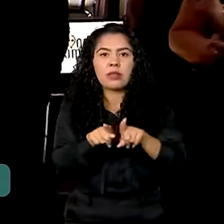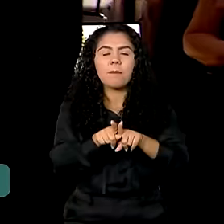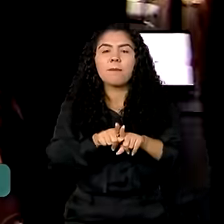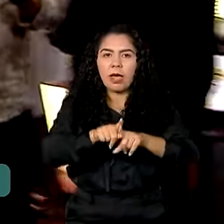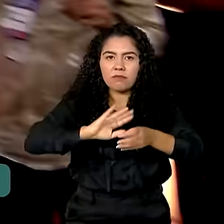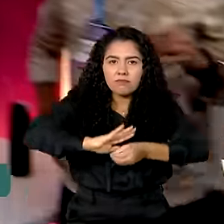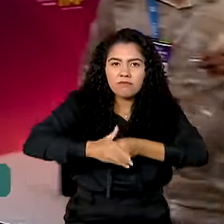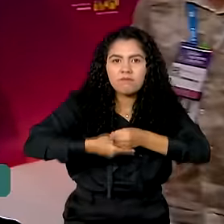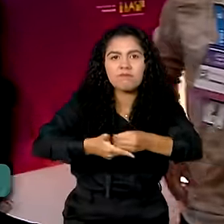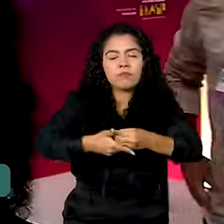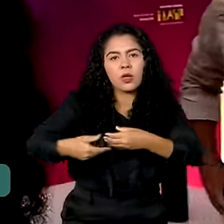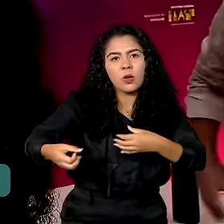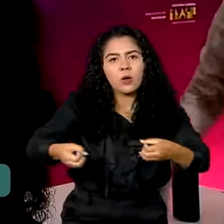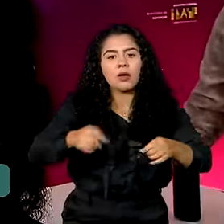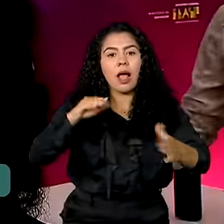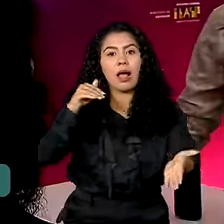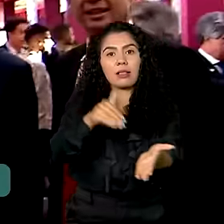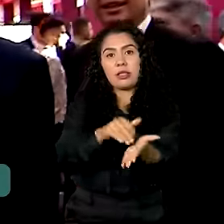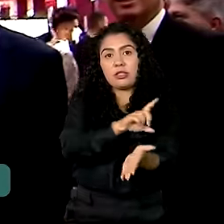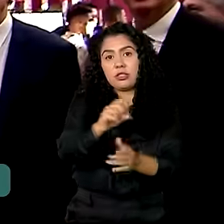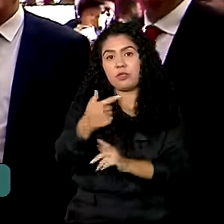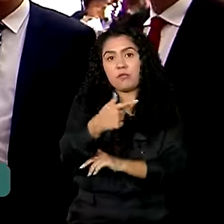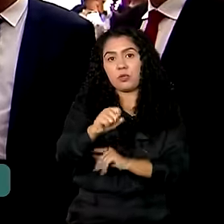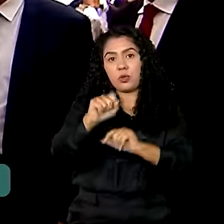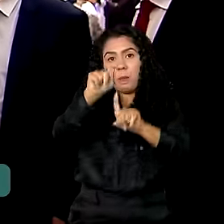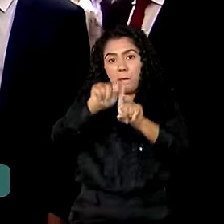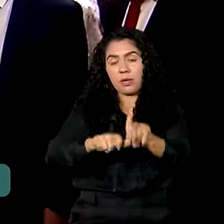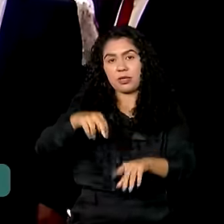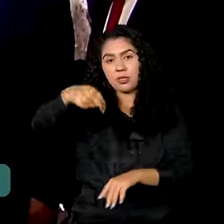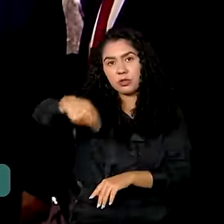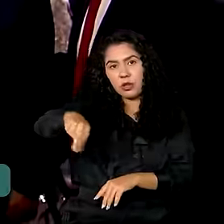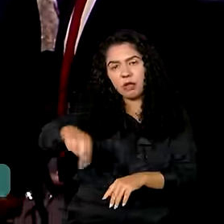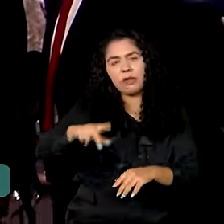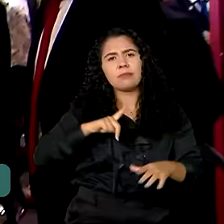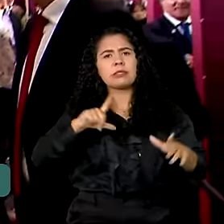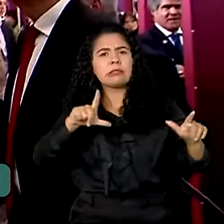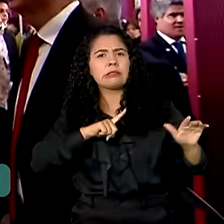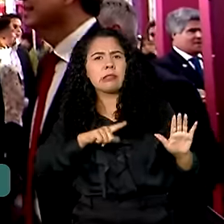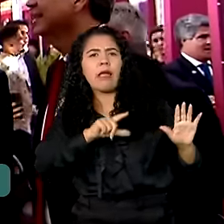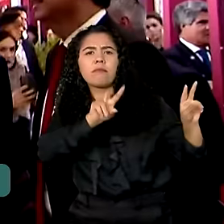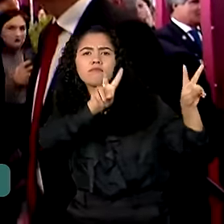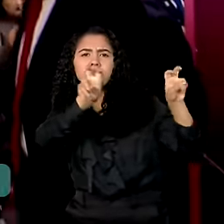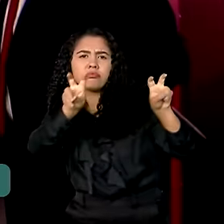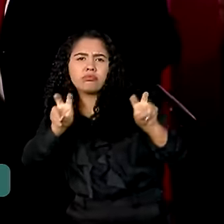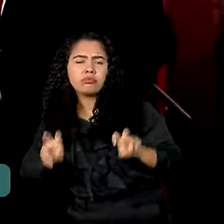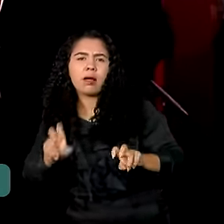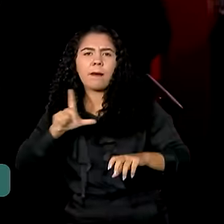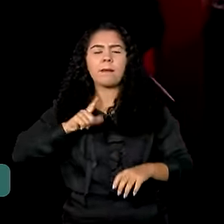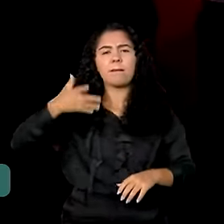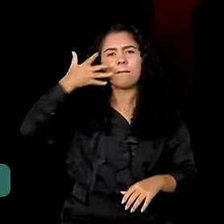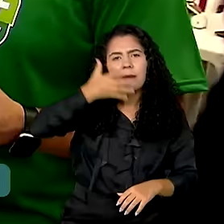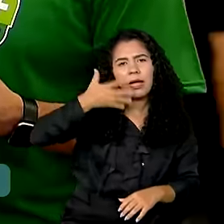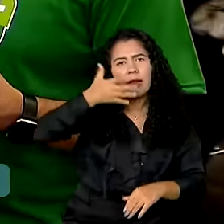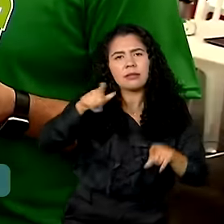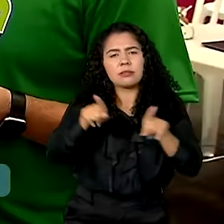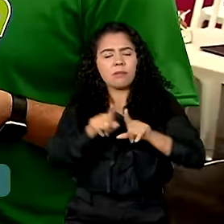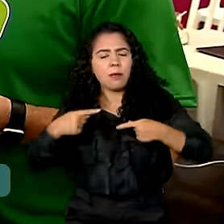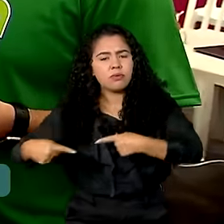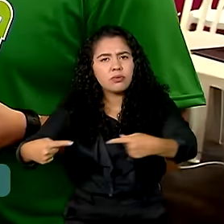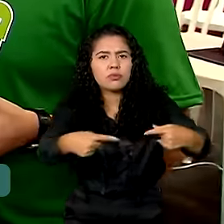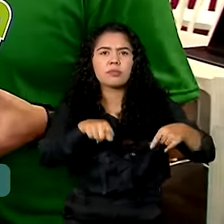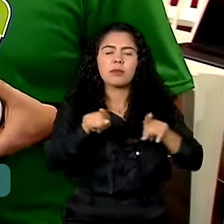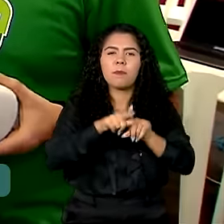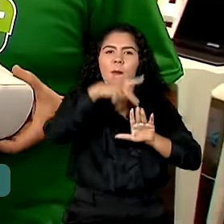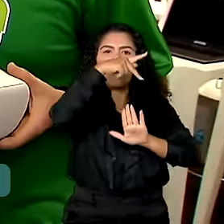acontece em Brasília até o dia 28 de novembro e apresenta debates, palestras, oficinas e projetos estudantis, como o da